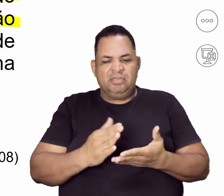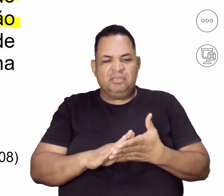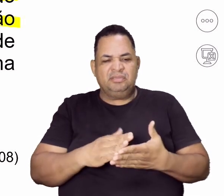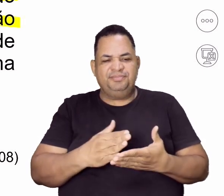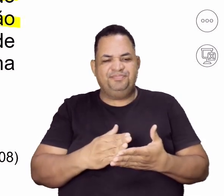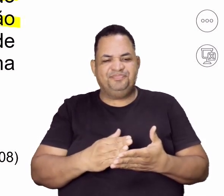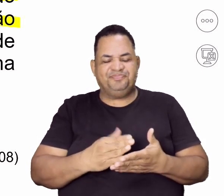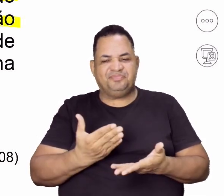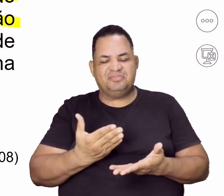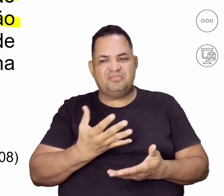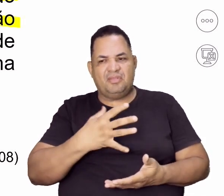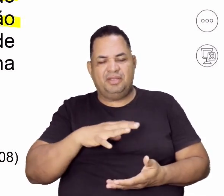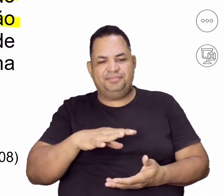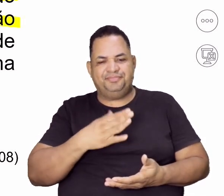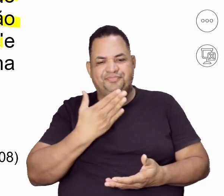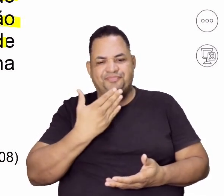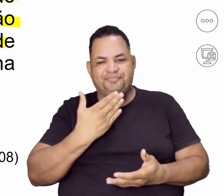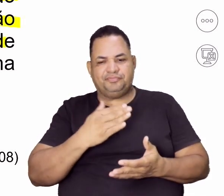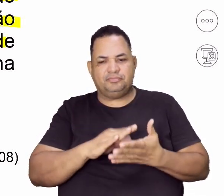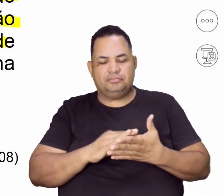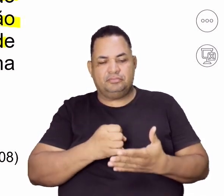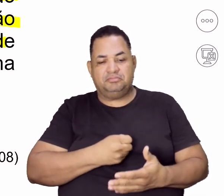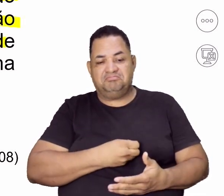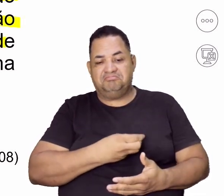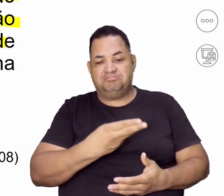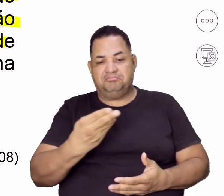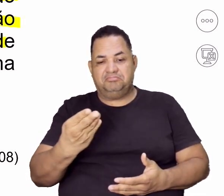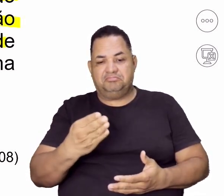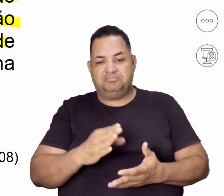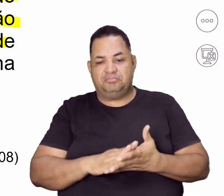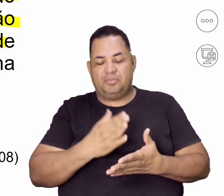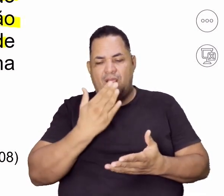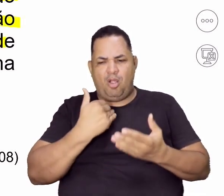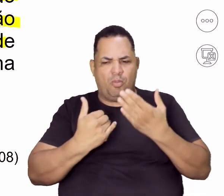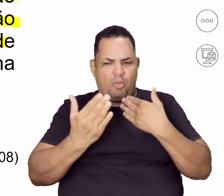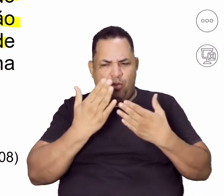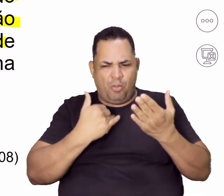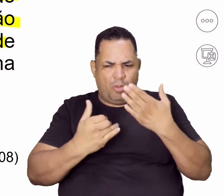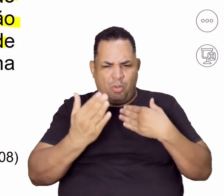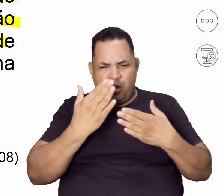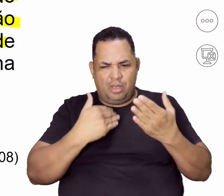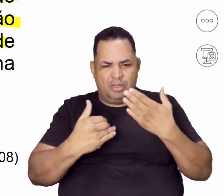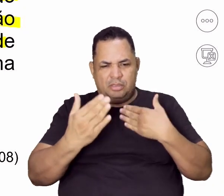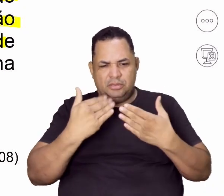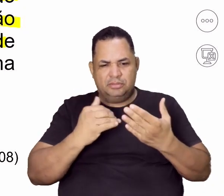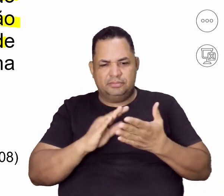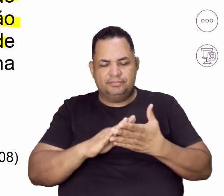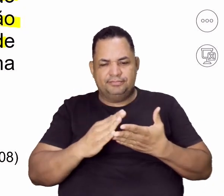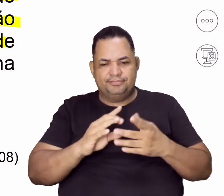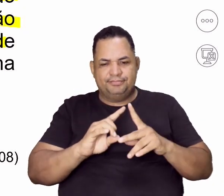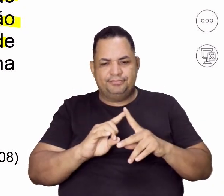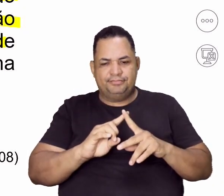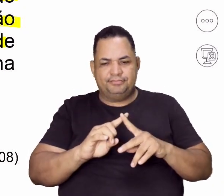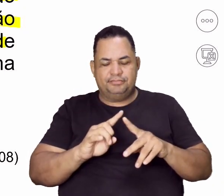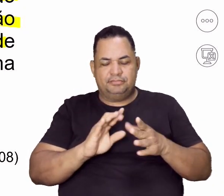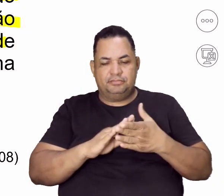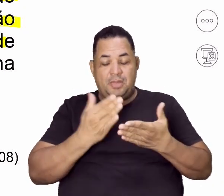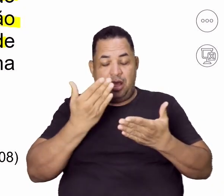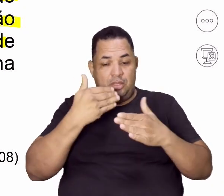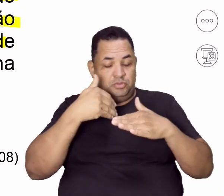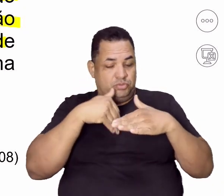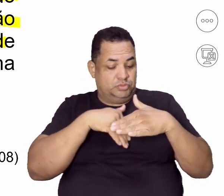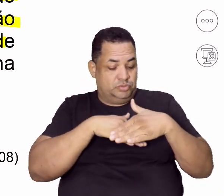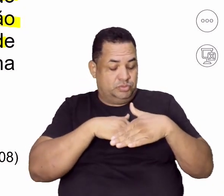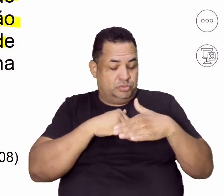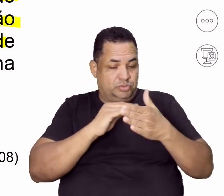compulsão alimentar em que a enorme quantidade de alimento é deglutida, rapidamente, e na maioria